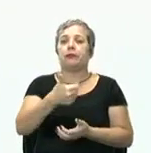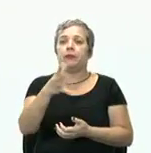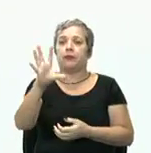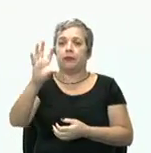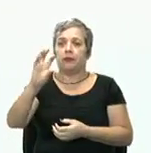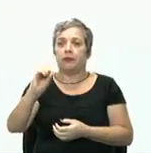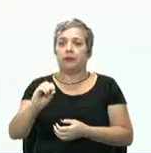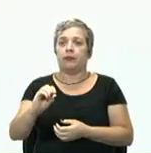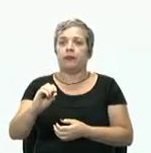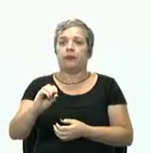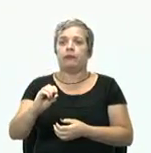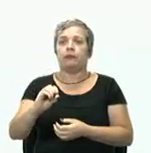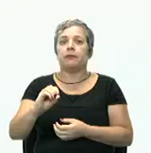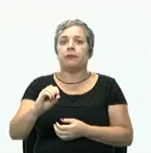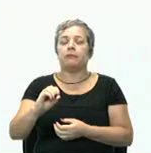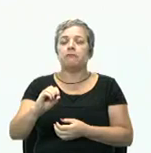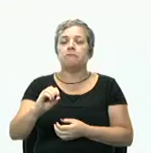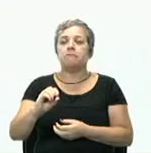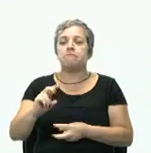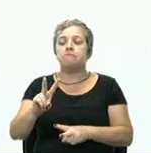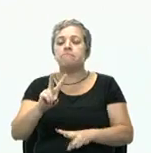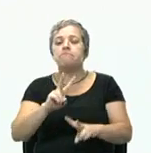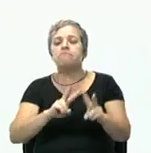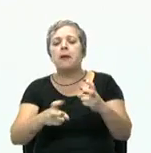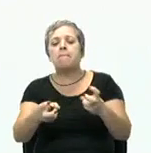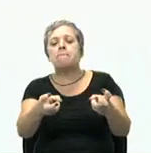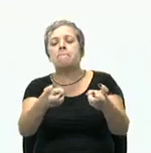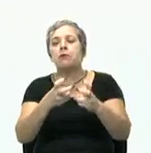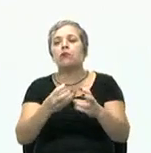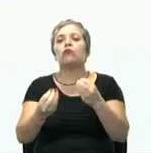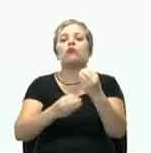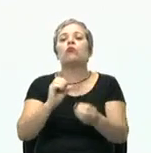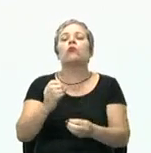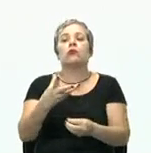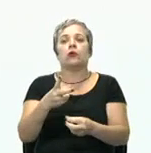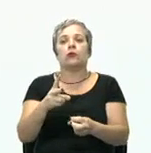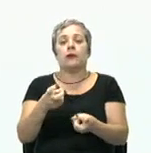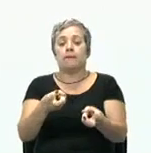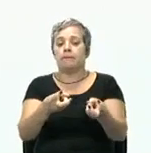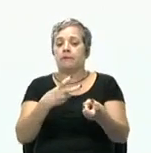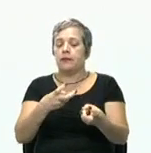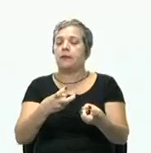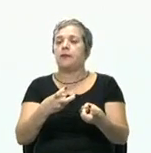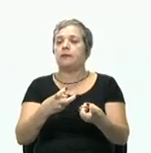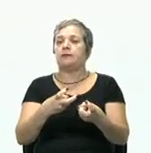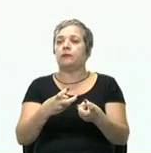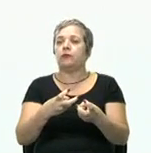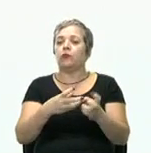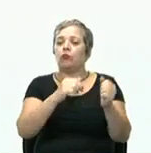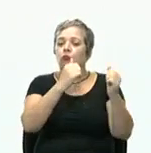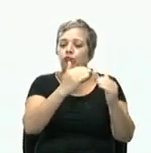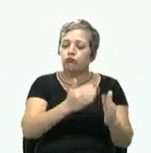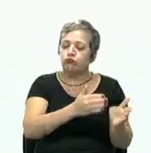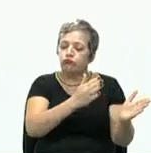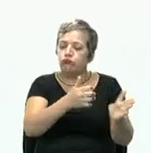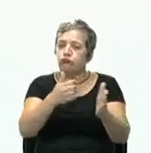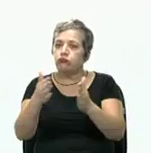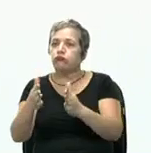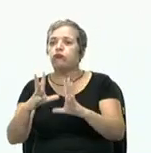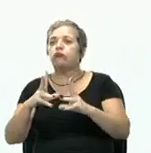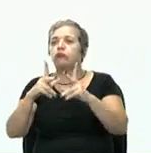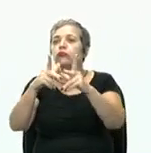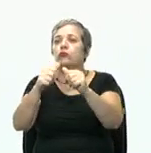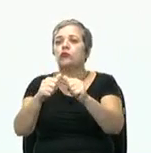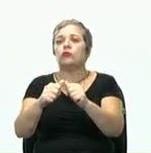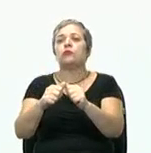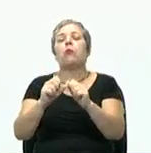10, completa a previsibilidade do funcionamento. O que ele quer dizer, então? Que toda sequência, tudo